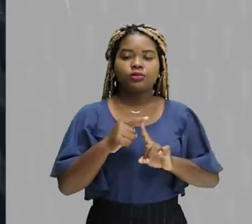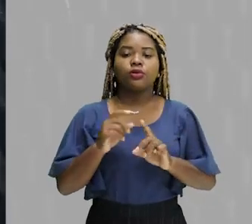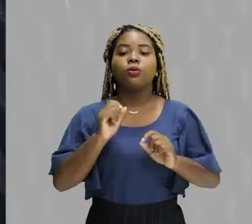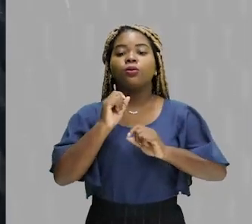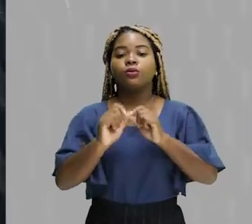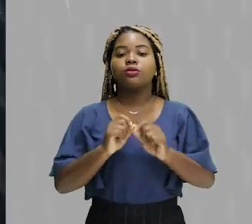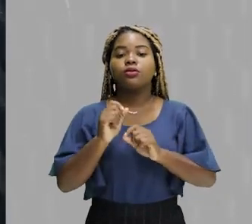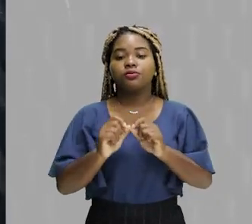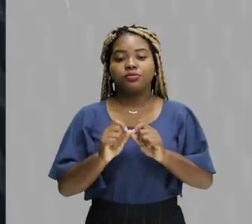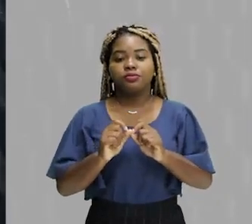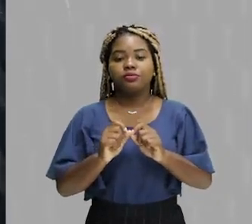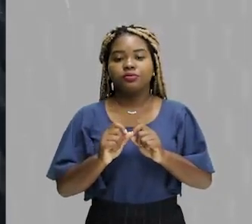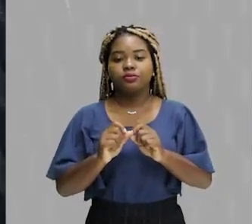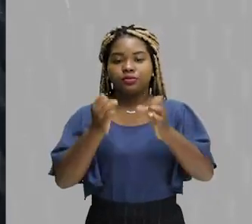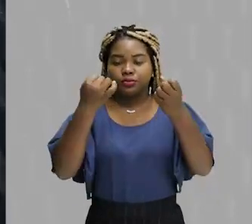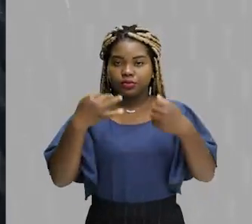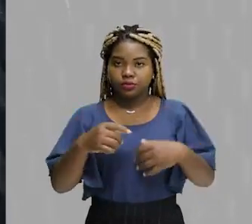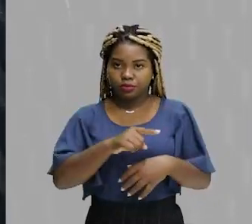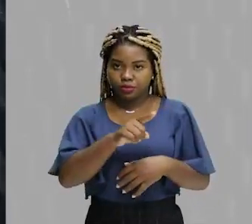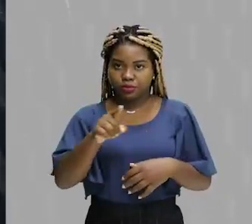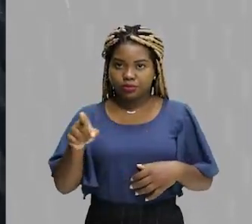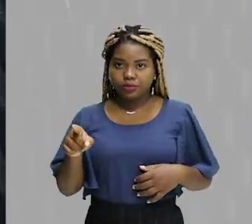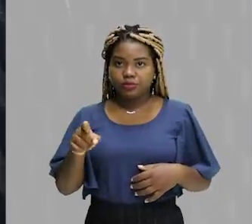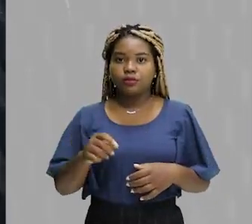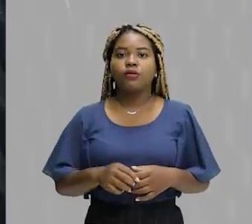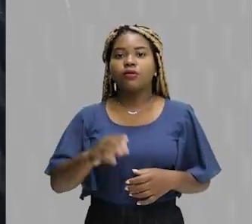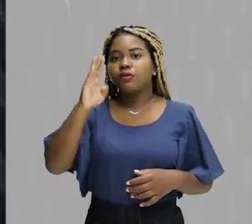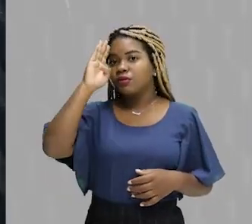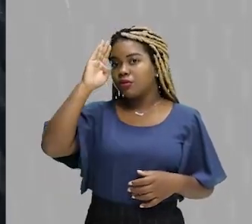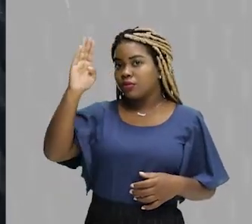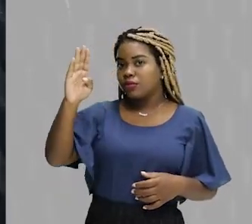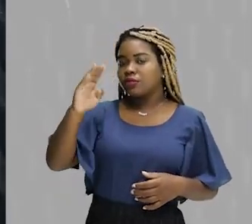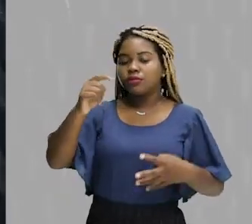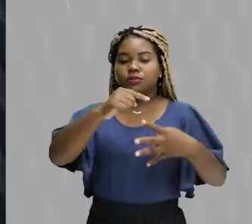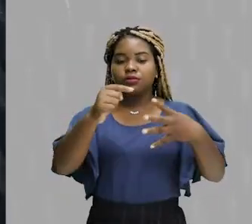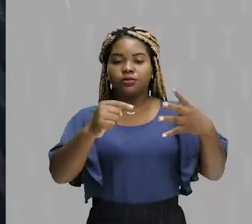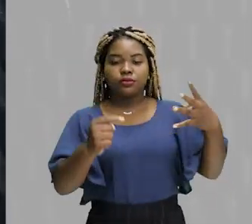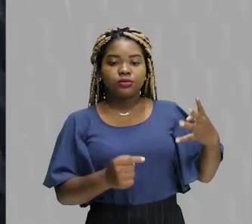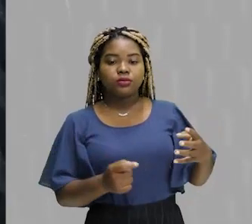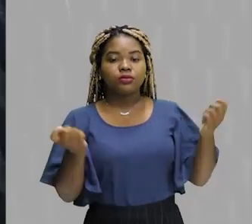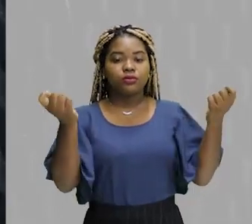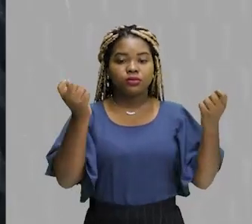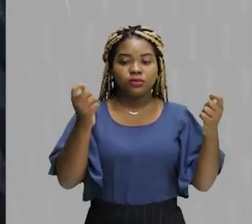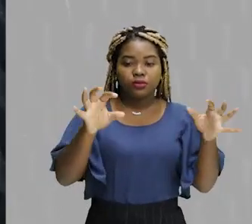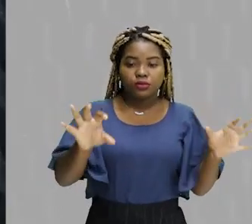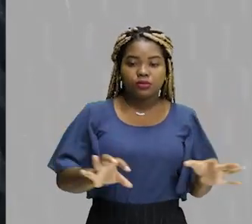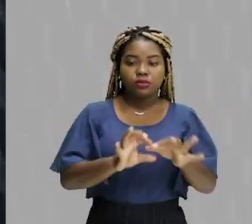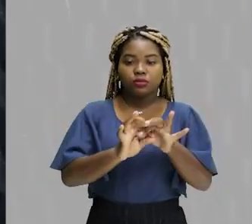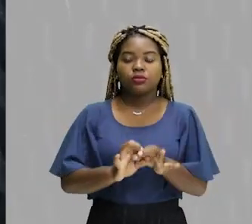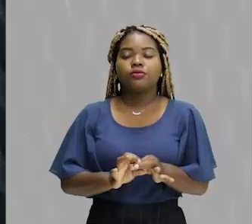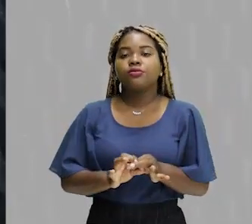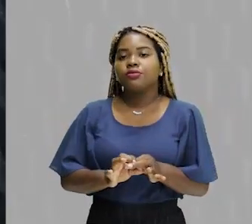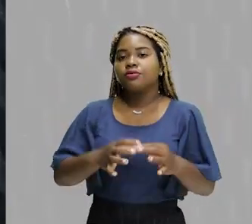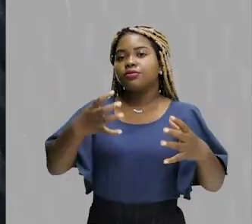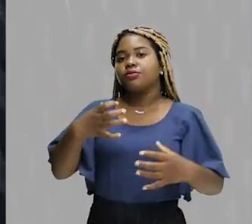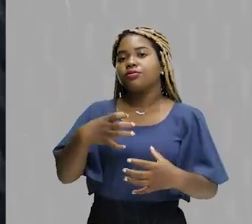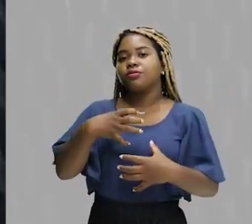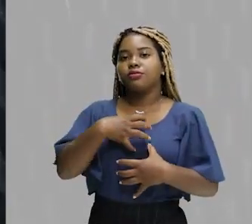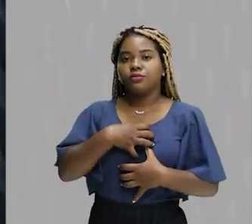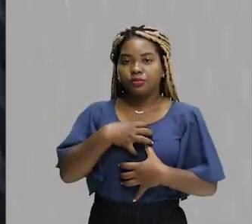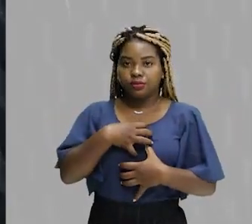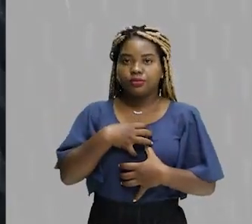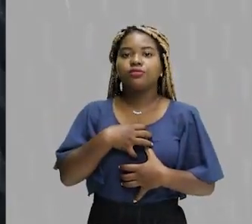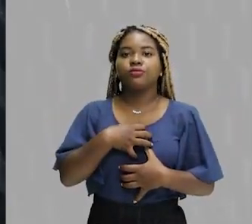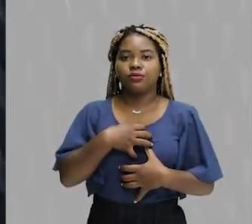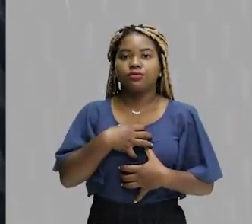é eu posso trazer para vocês como um dos grandes elementos que vão ferir a nossa sensibilidade, tenta ferir no sentido benéfico, tá? Que